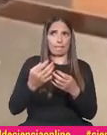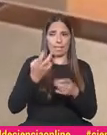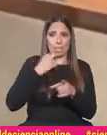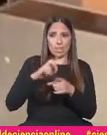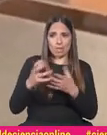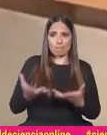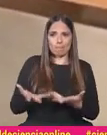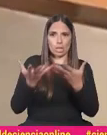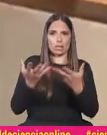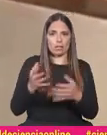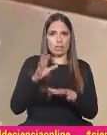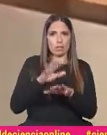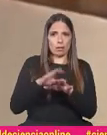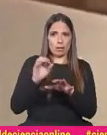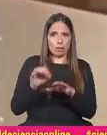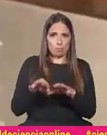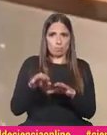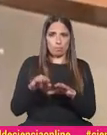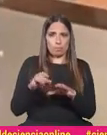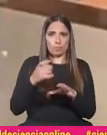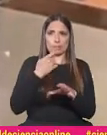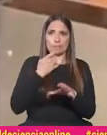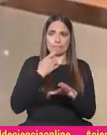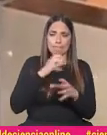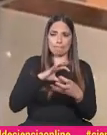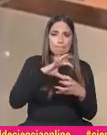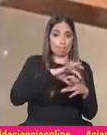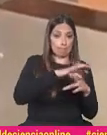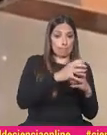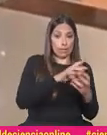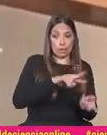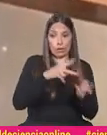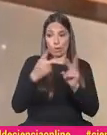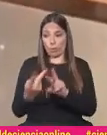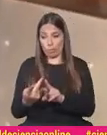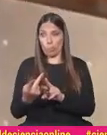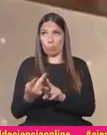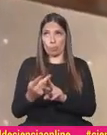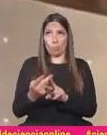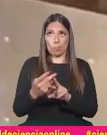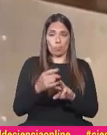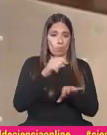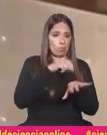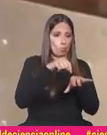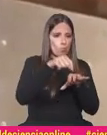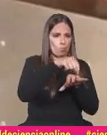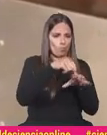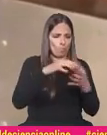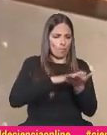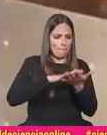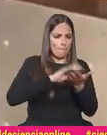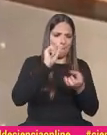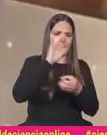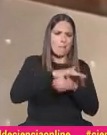energia. Por isso, para passar os calcários a marmos, eu tenho que agarrar os calcários que se visitaram no fundo dos